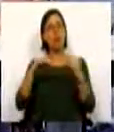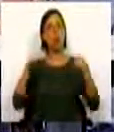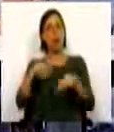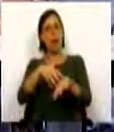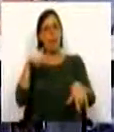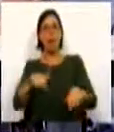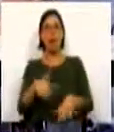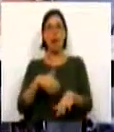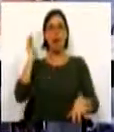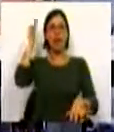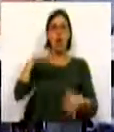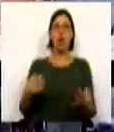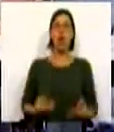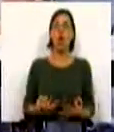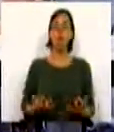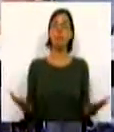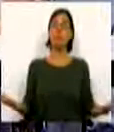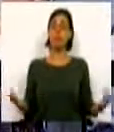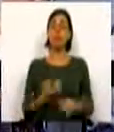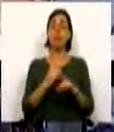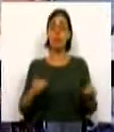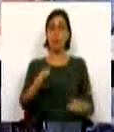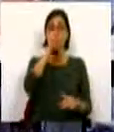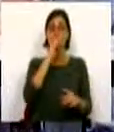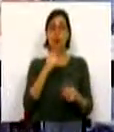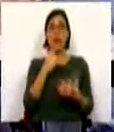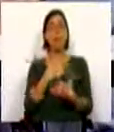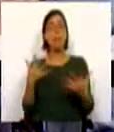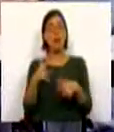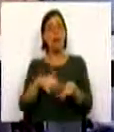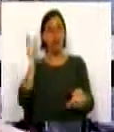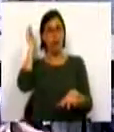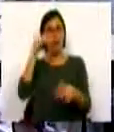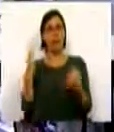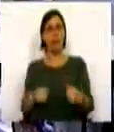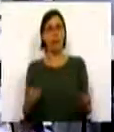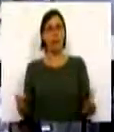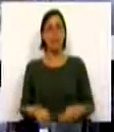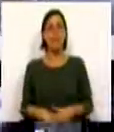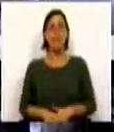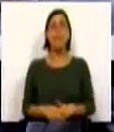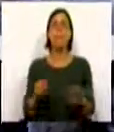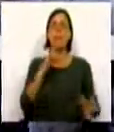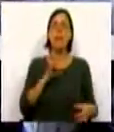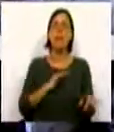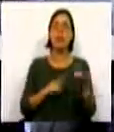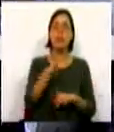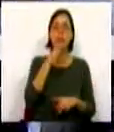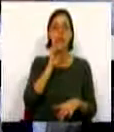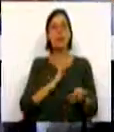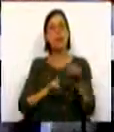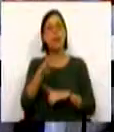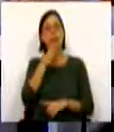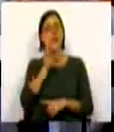parlamentar aqui na Assembleia. Sim, porque governa quem tem a maioria na Assembleia da República. E, Srs. Deputados e Sras.